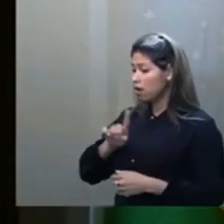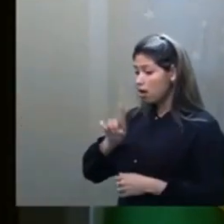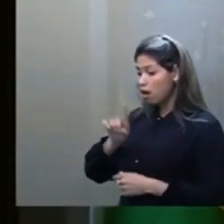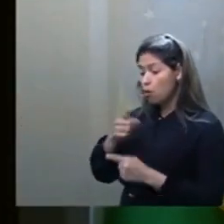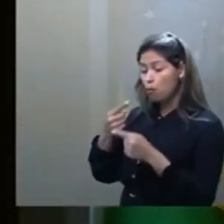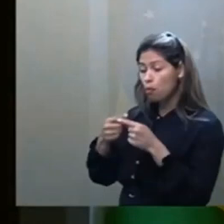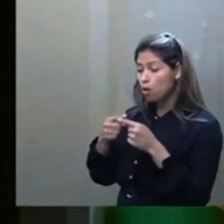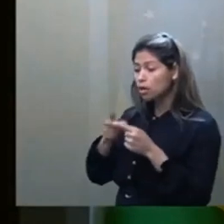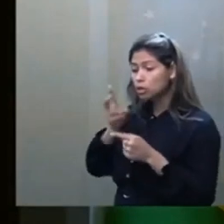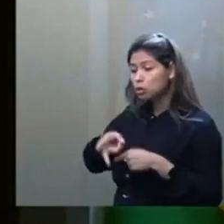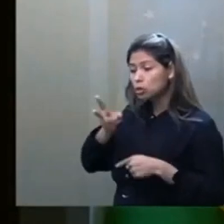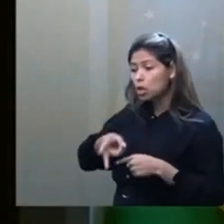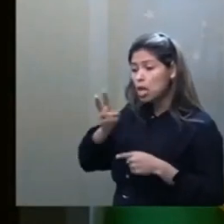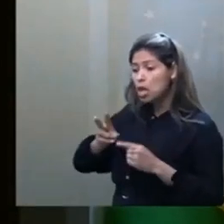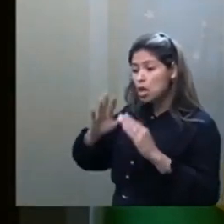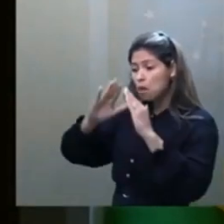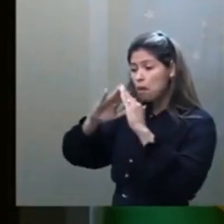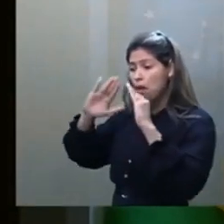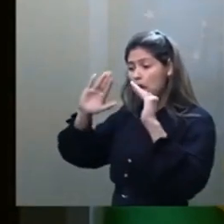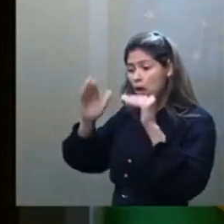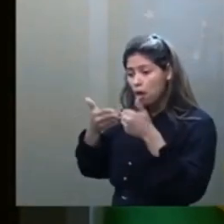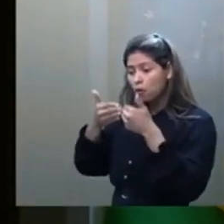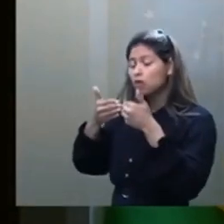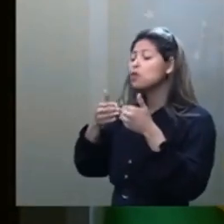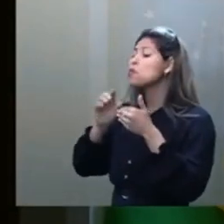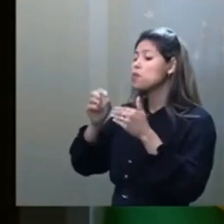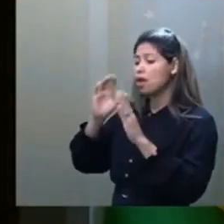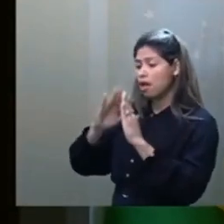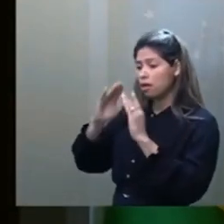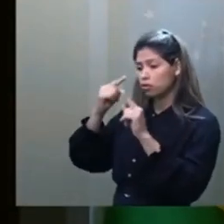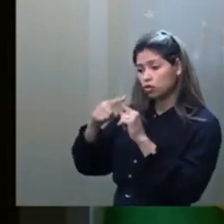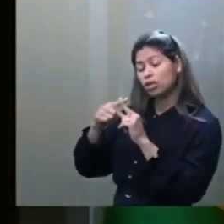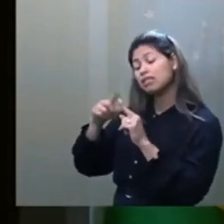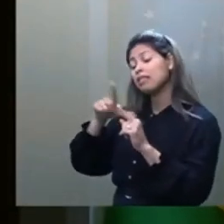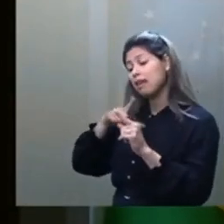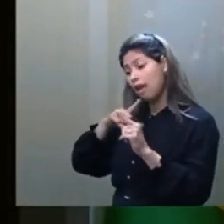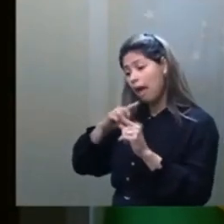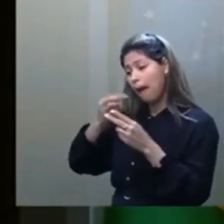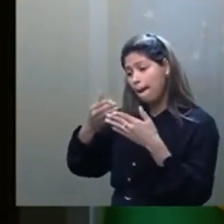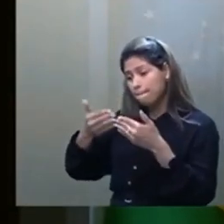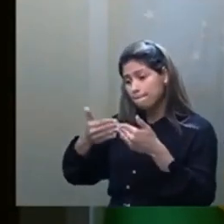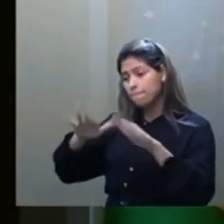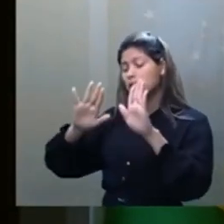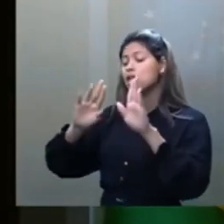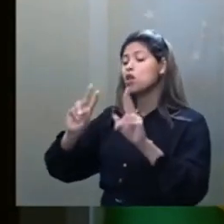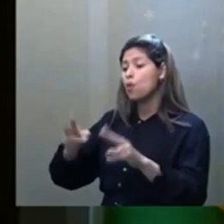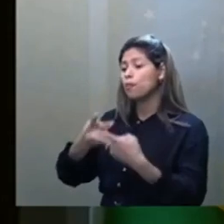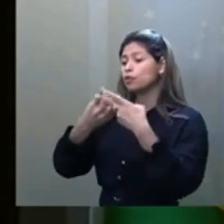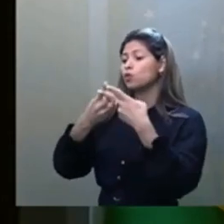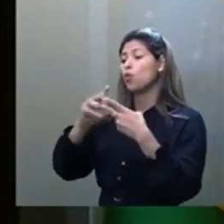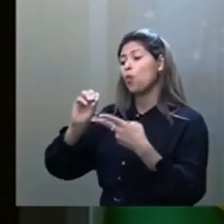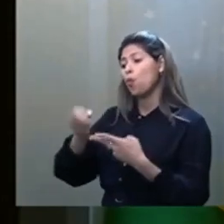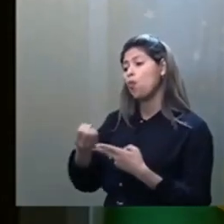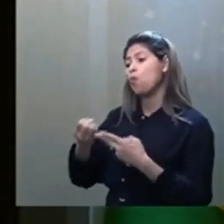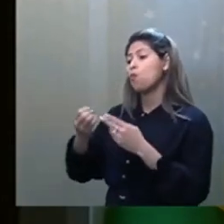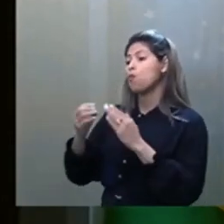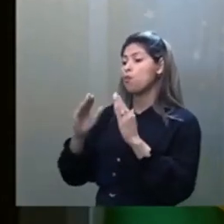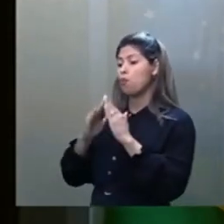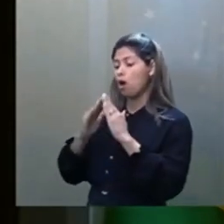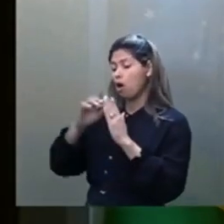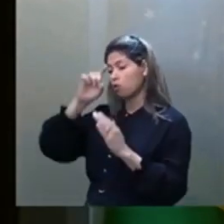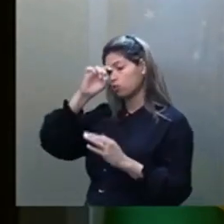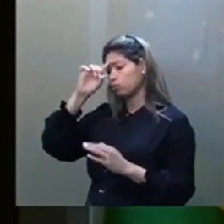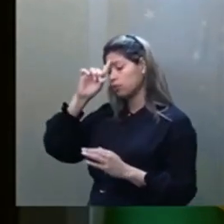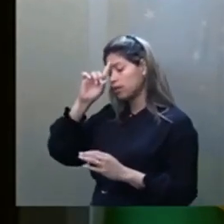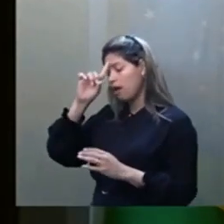nós temos que abrir uma penitenciária ou um hospital psiquiátrico. Então, a importância de